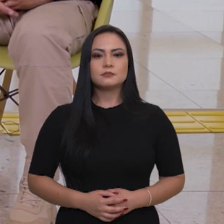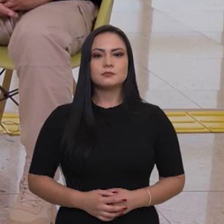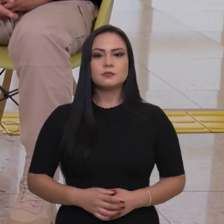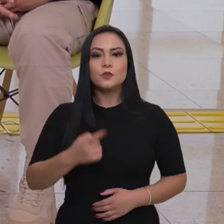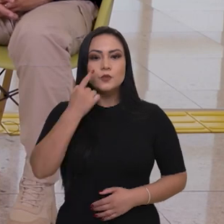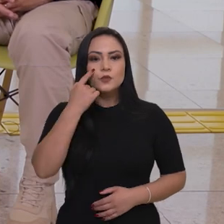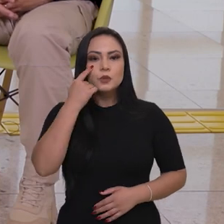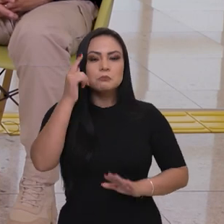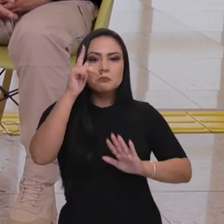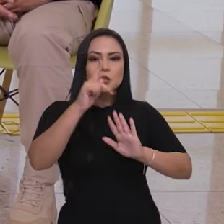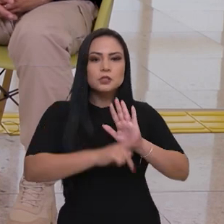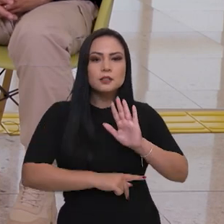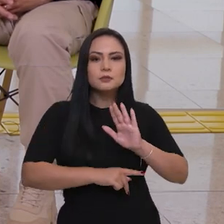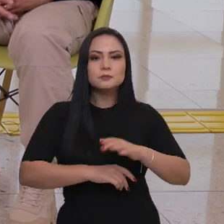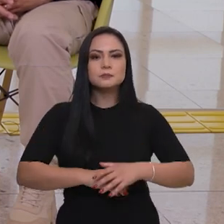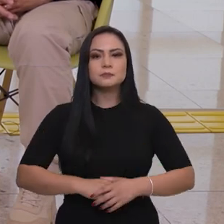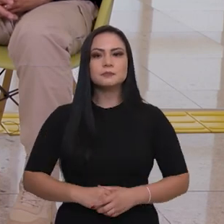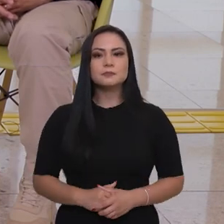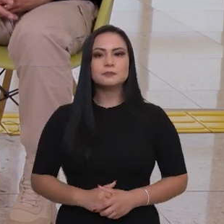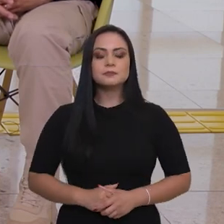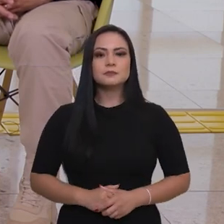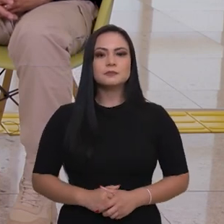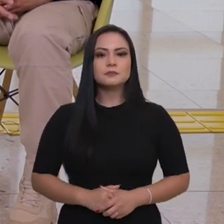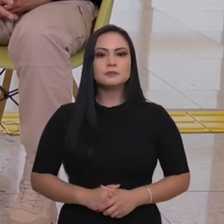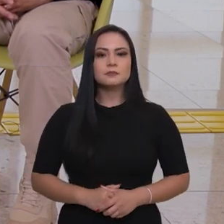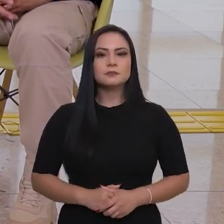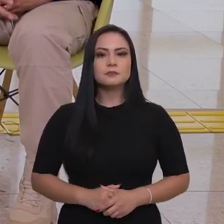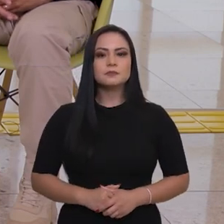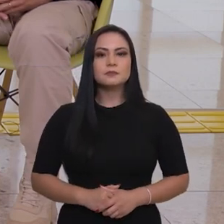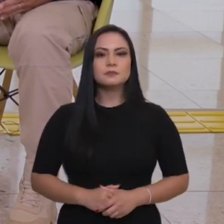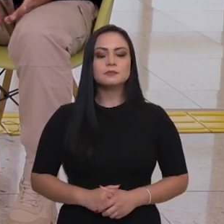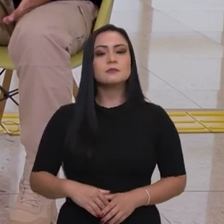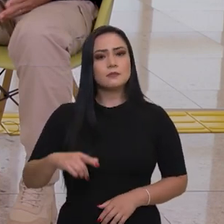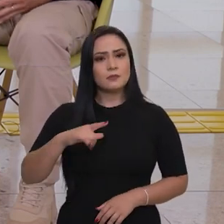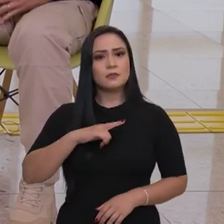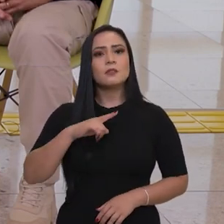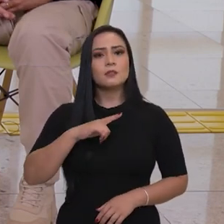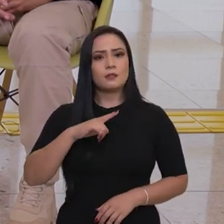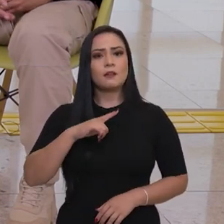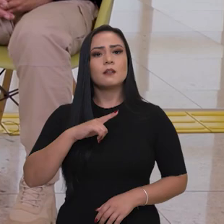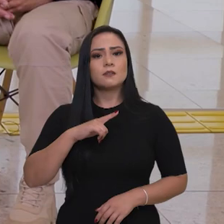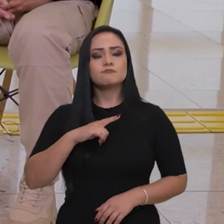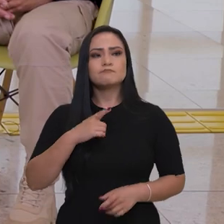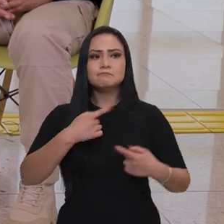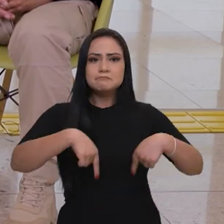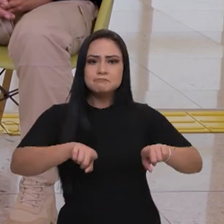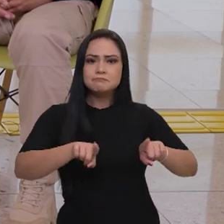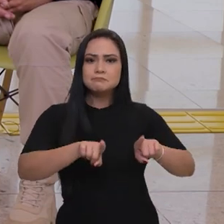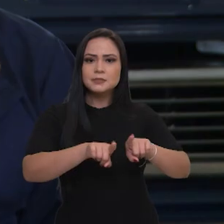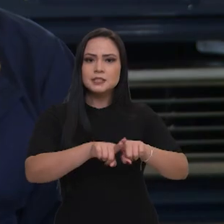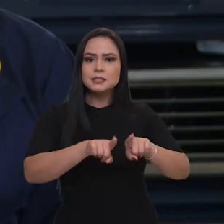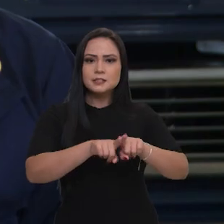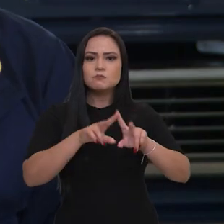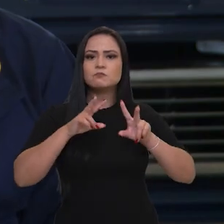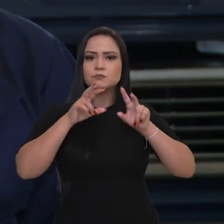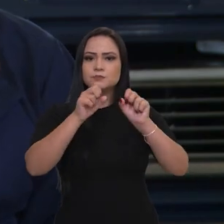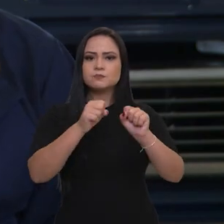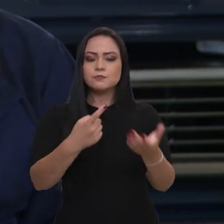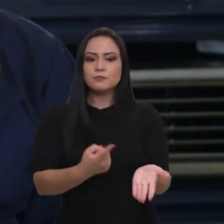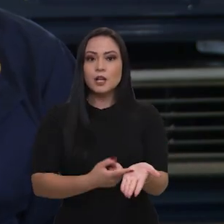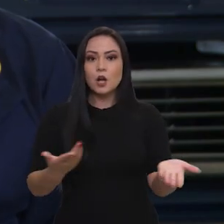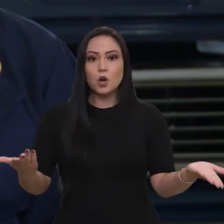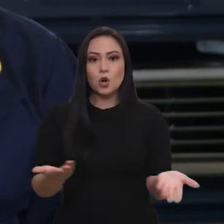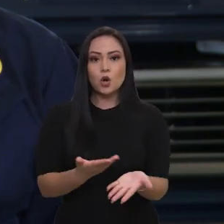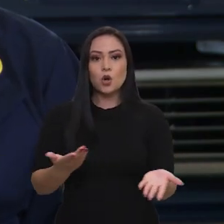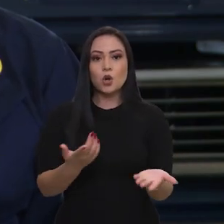importante e tem sido um parceiro, firmando agora um convênio para que a gente faça essa parceria